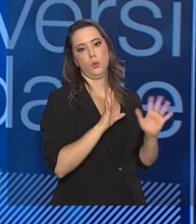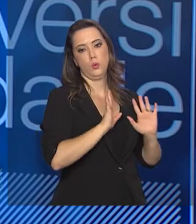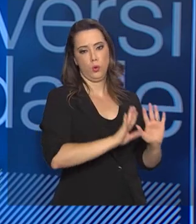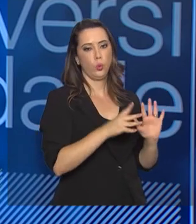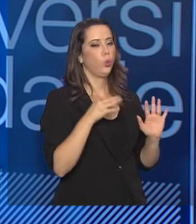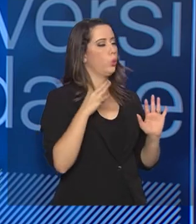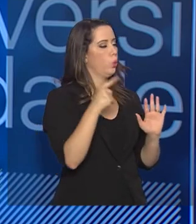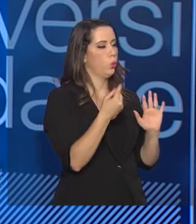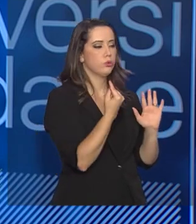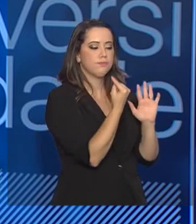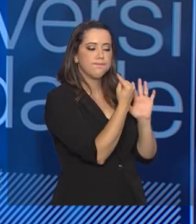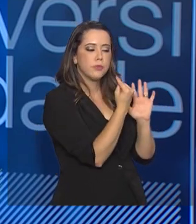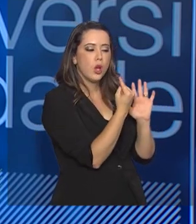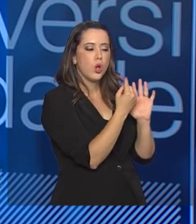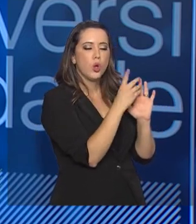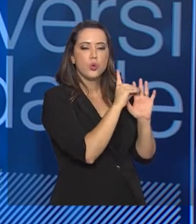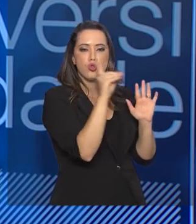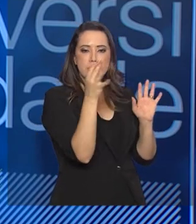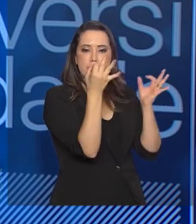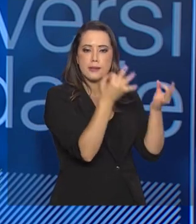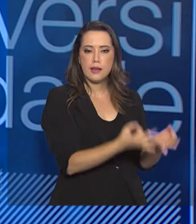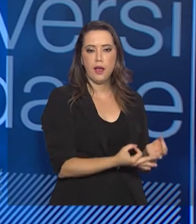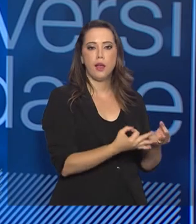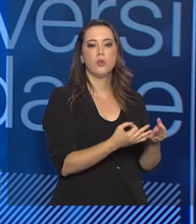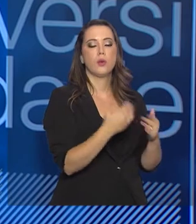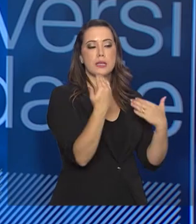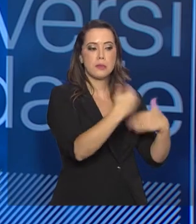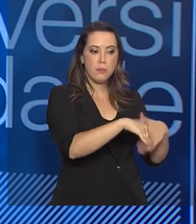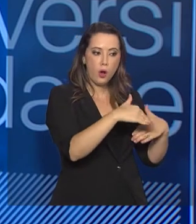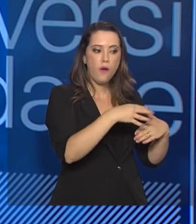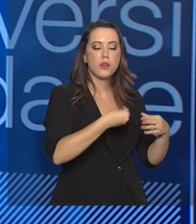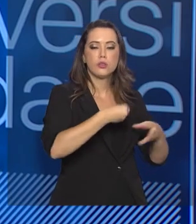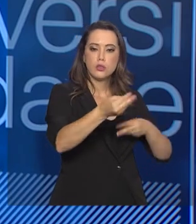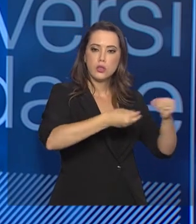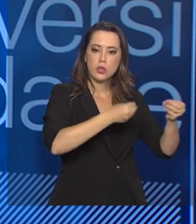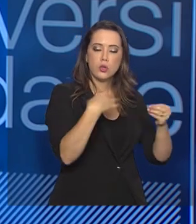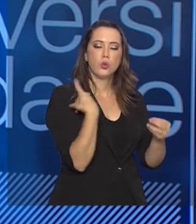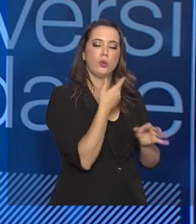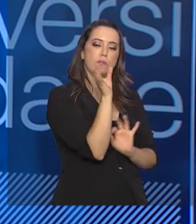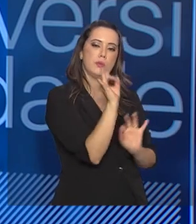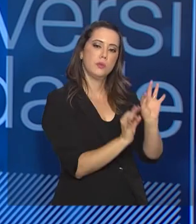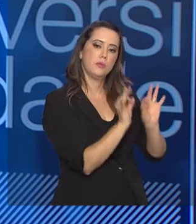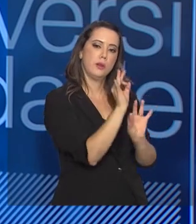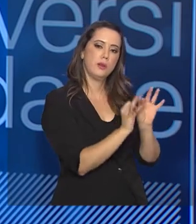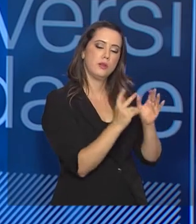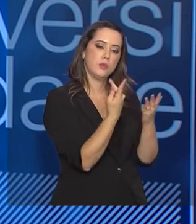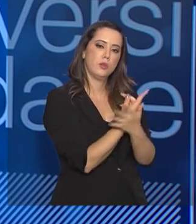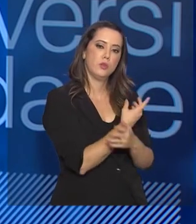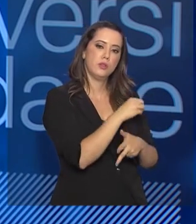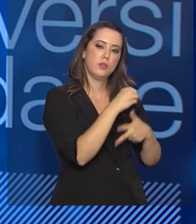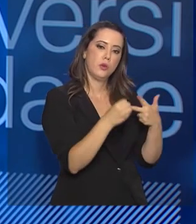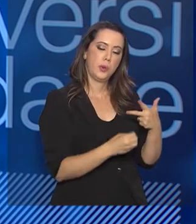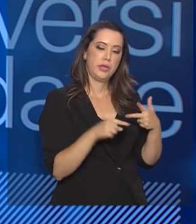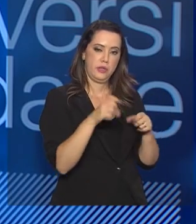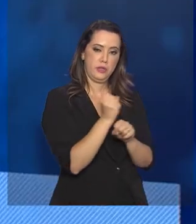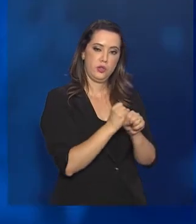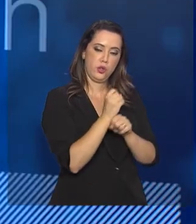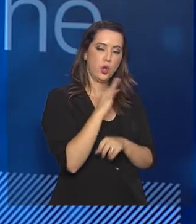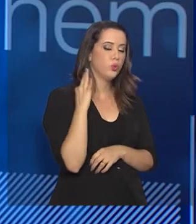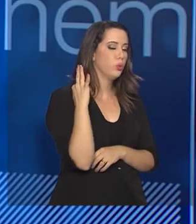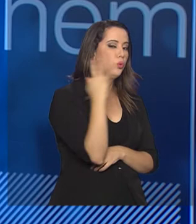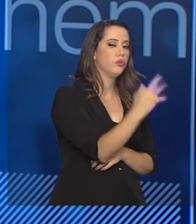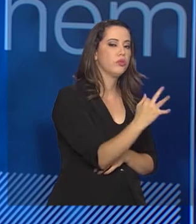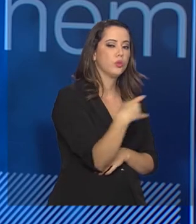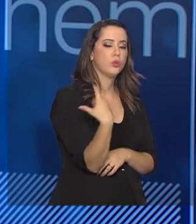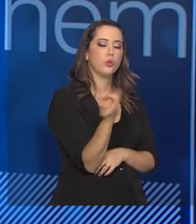dentro do cronograma, as provas já estão distribuídas. Estamos preparados para realizar o Enem 2019. E para o futuro, a